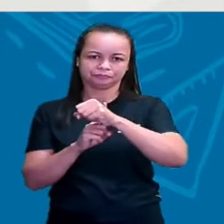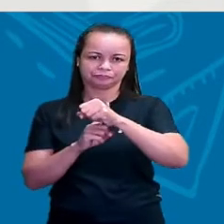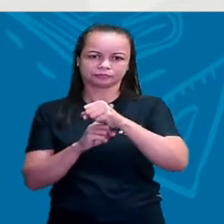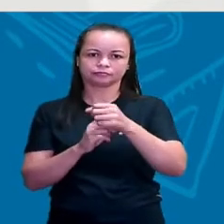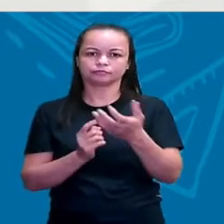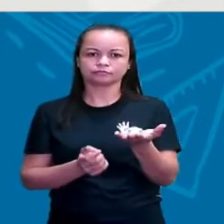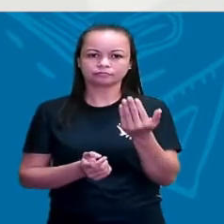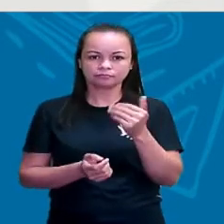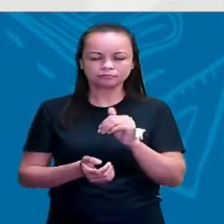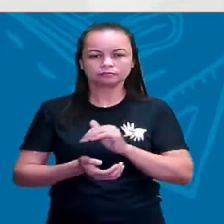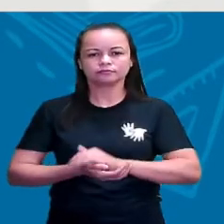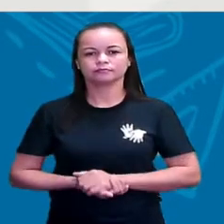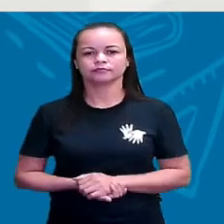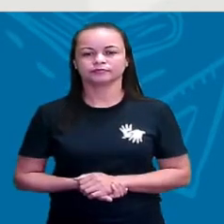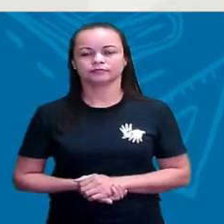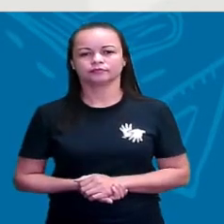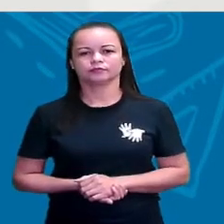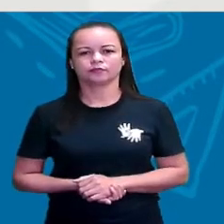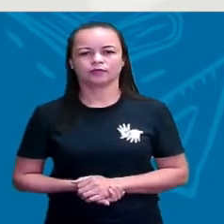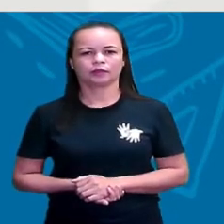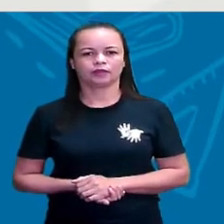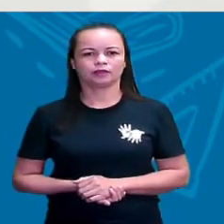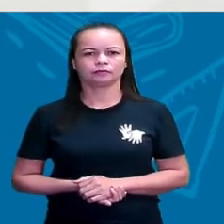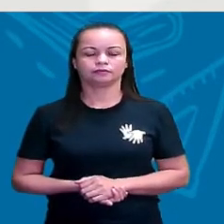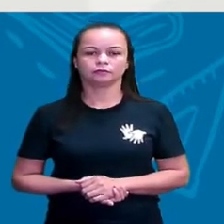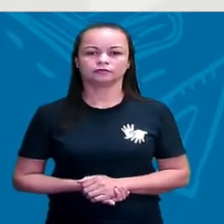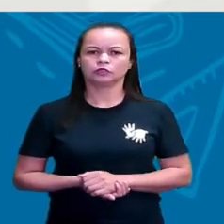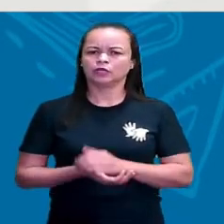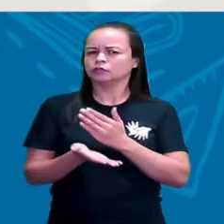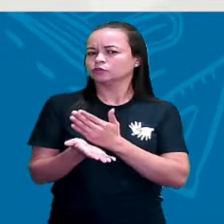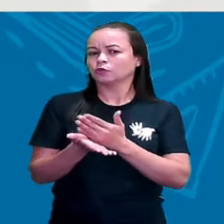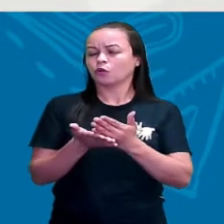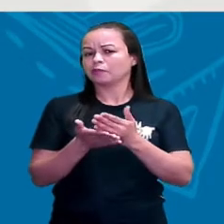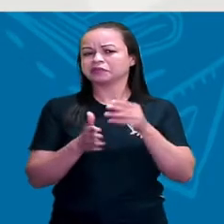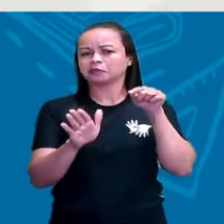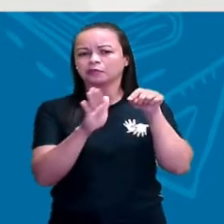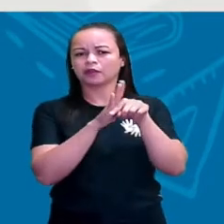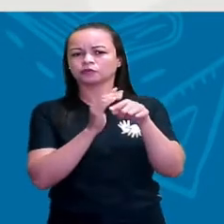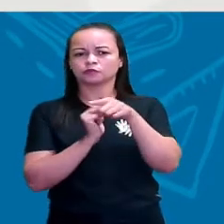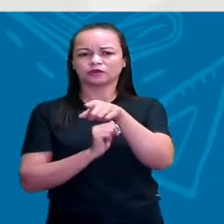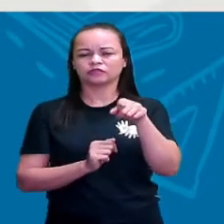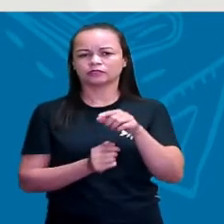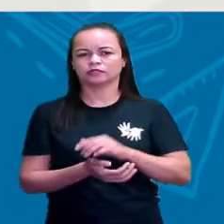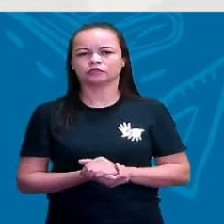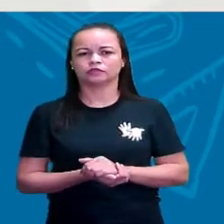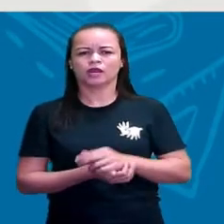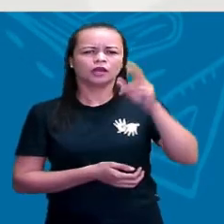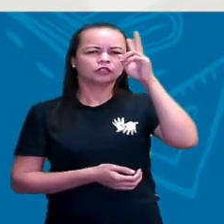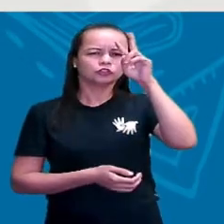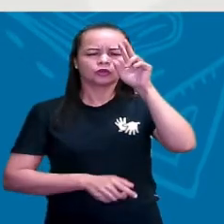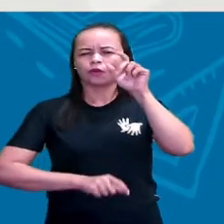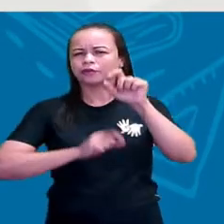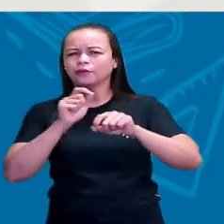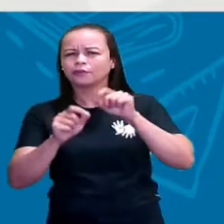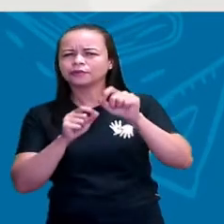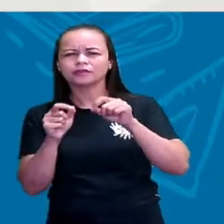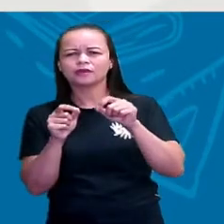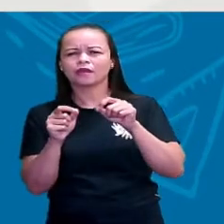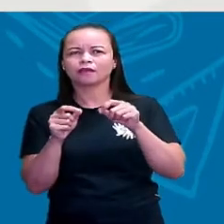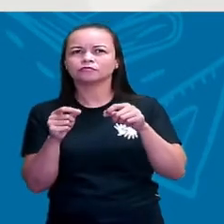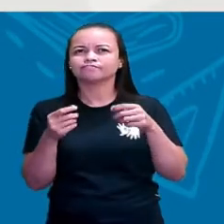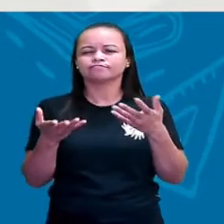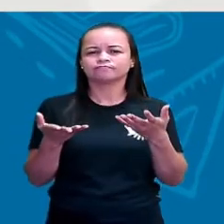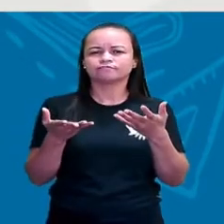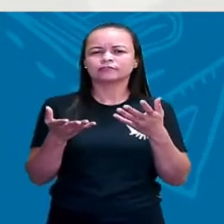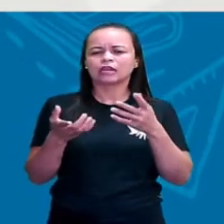Vamos lá? Pois bem, logo de início, eu coloquei aí uma pergunta, o que é história, afinal de contas, né? E